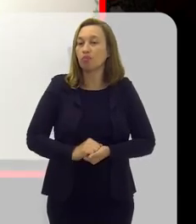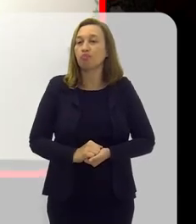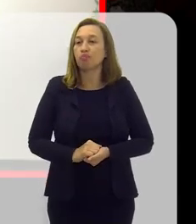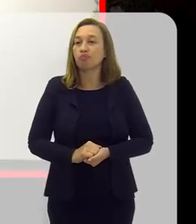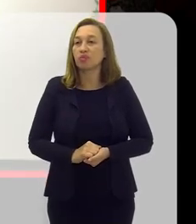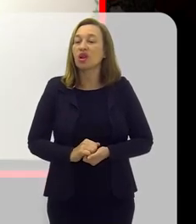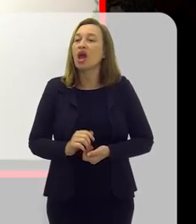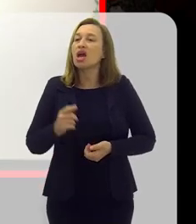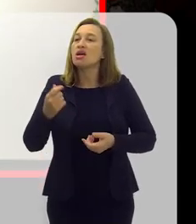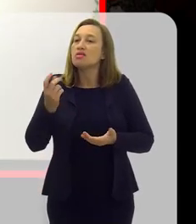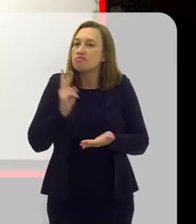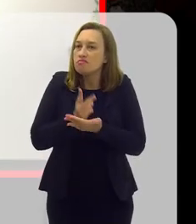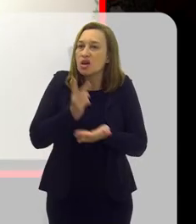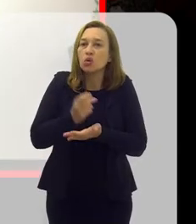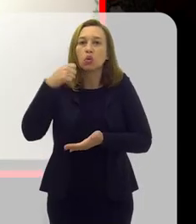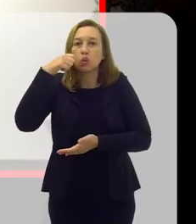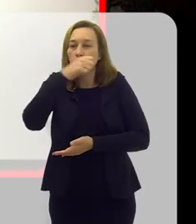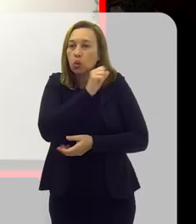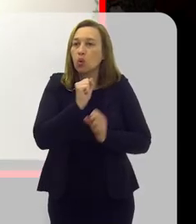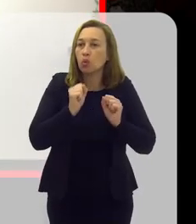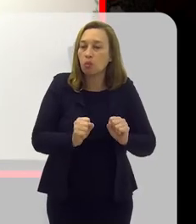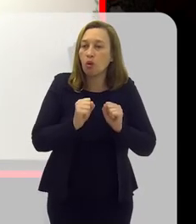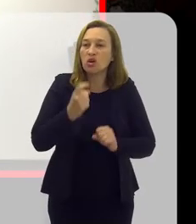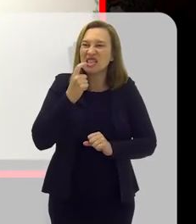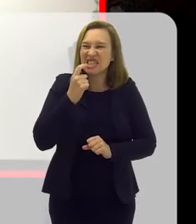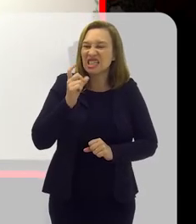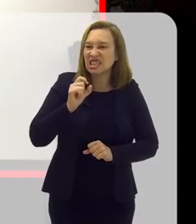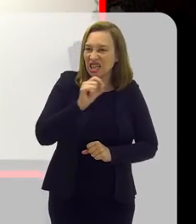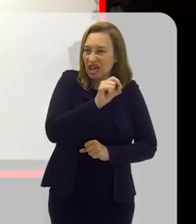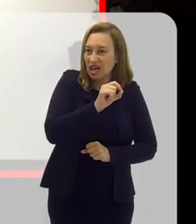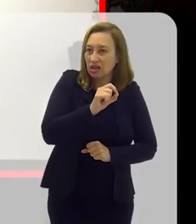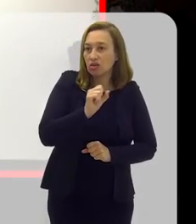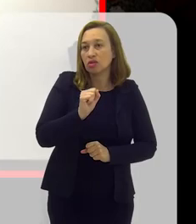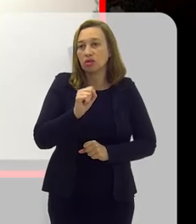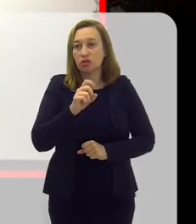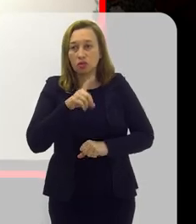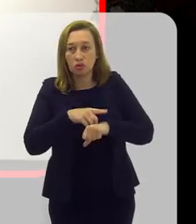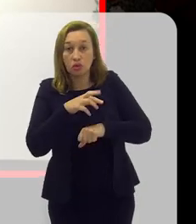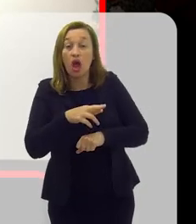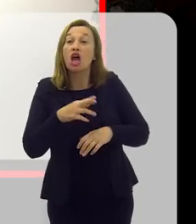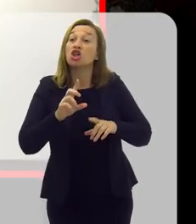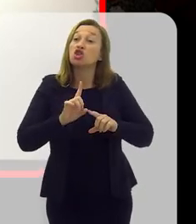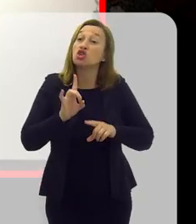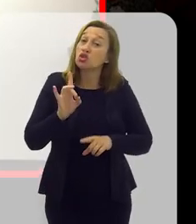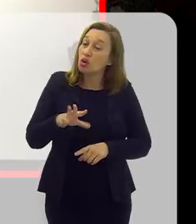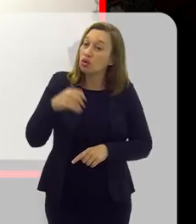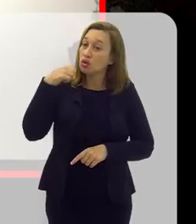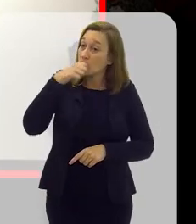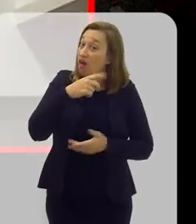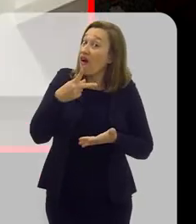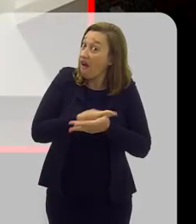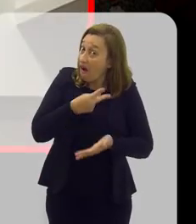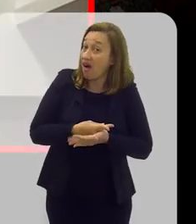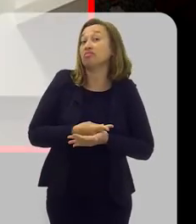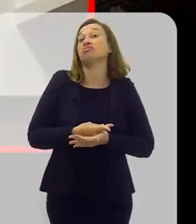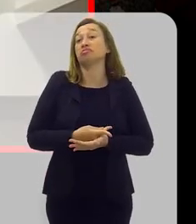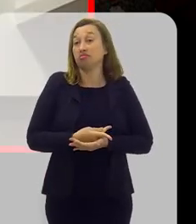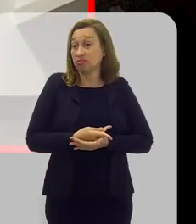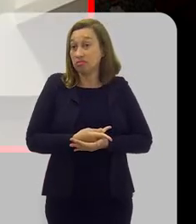Boa. Mesmo escovando os dentes, eu posso ter cárie, doutora? Só se escovar mal. Mal.